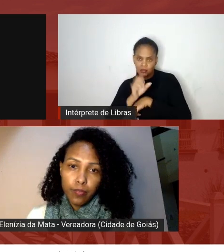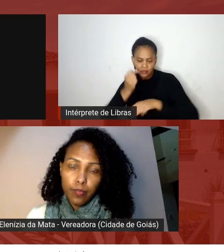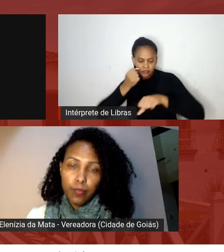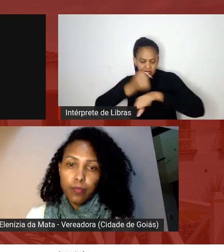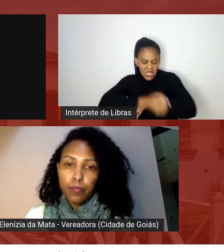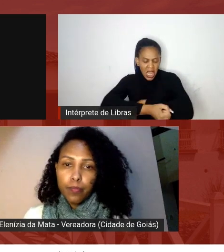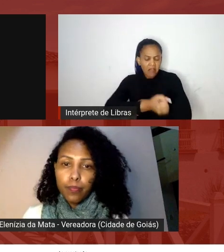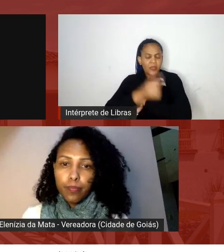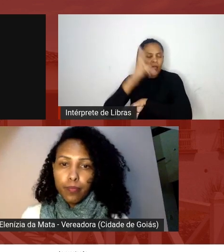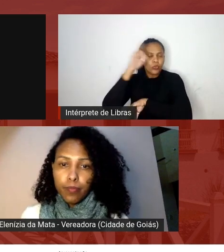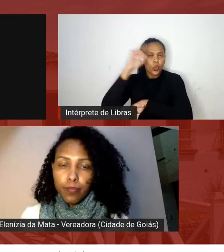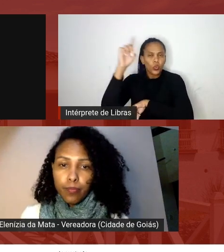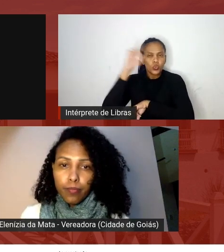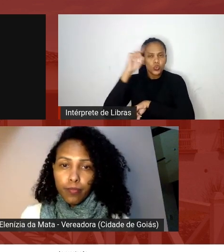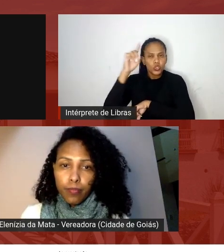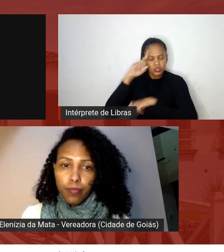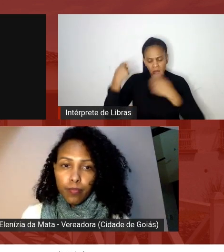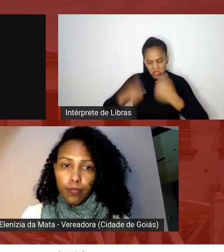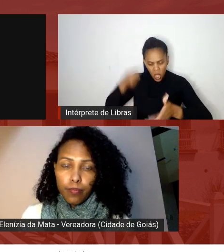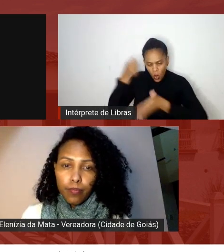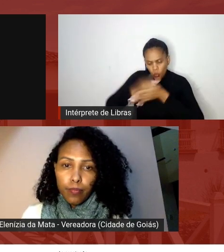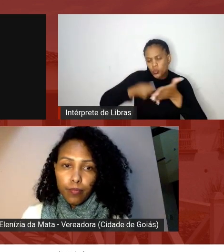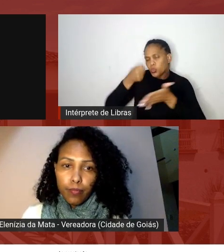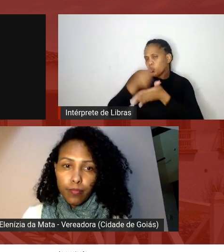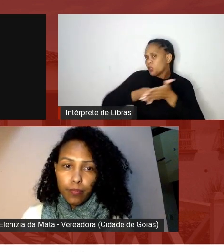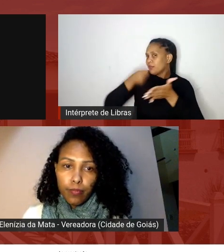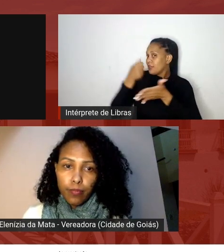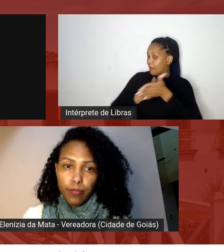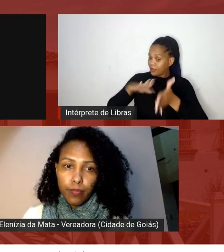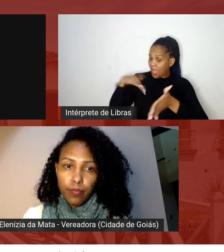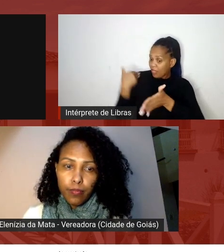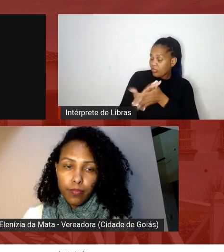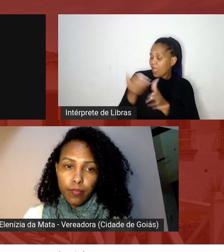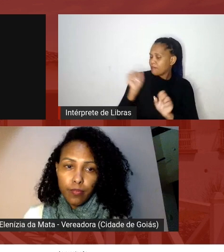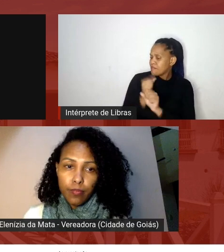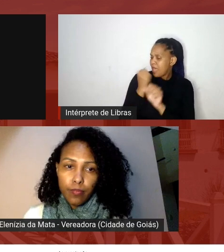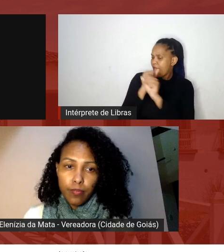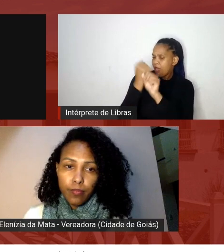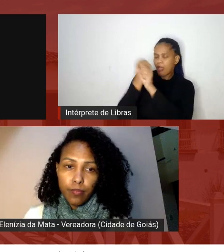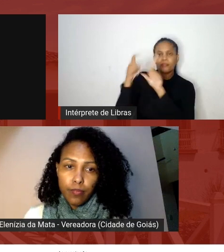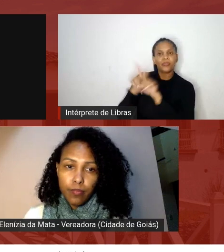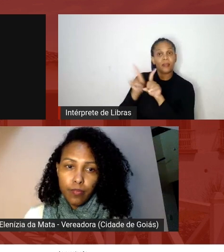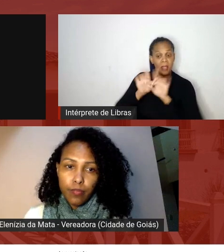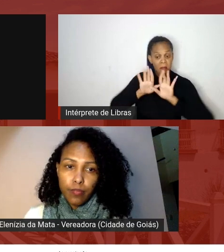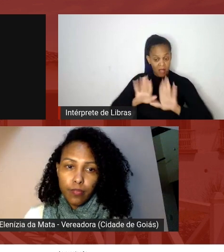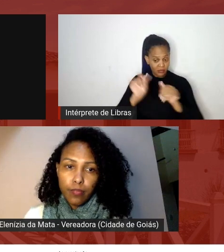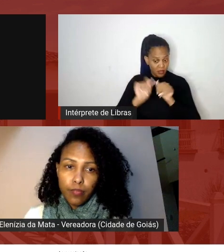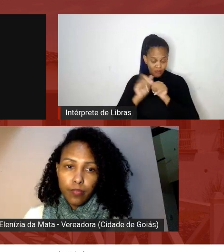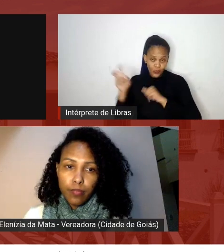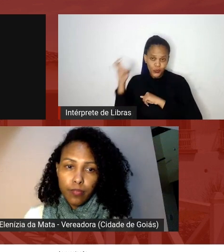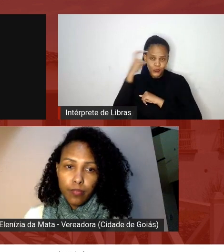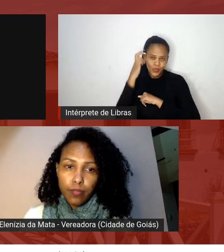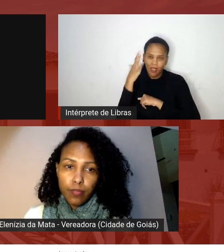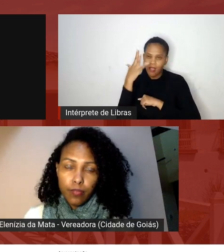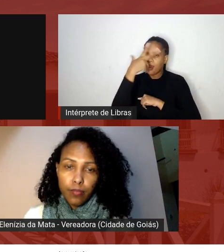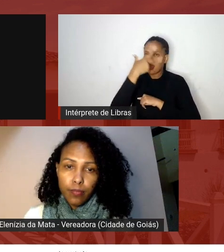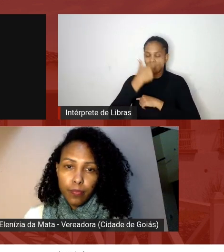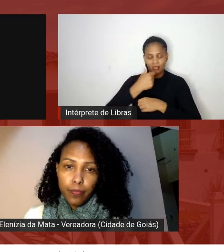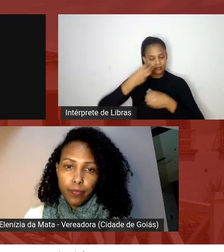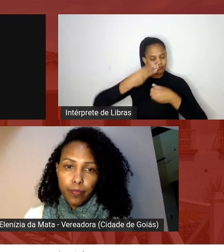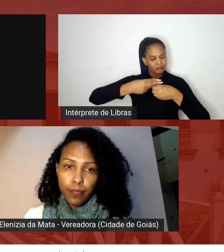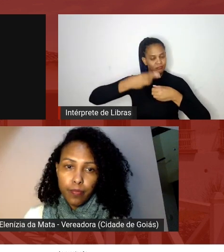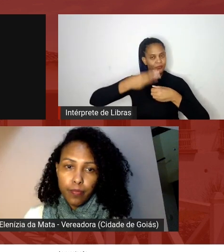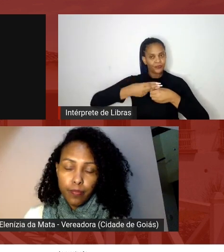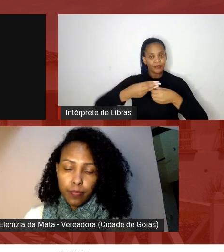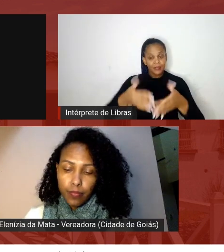por dia para poder conquistar e que até pedreiro é mas que faz uma cultura linda nesse município peço desculpa aos outros